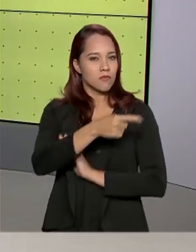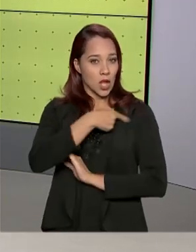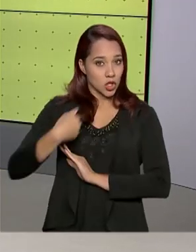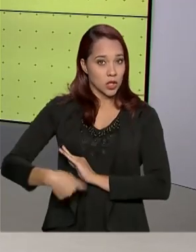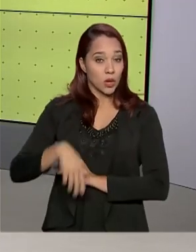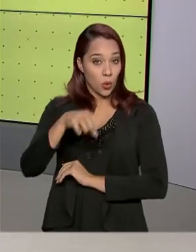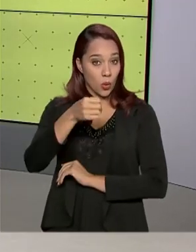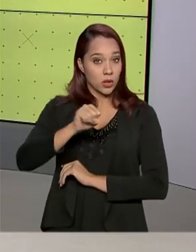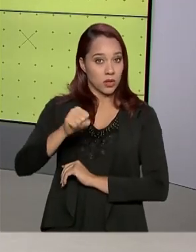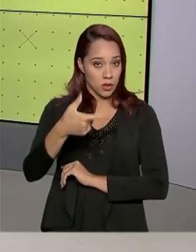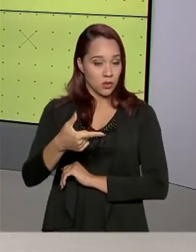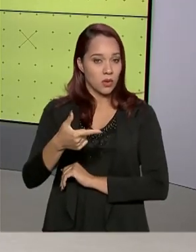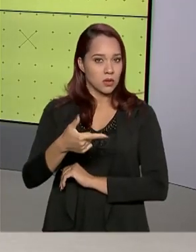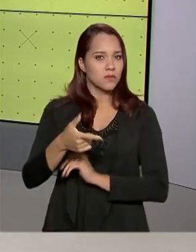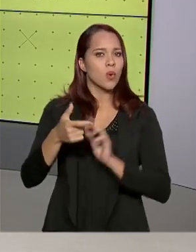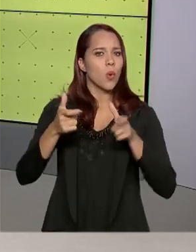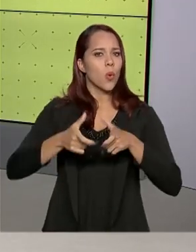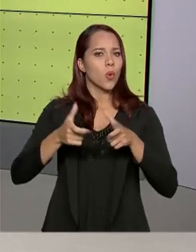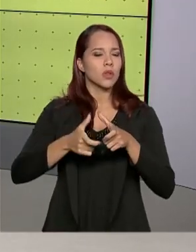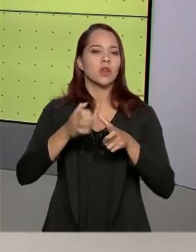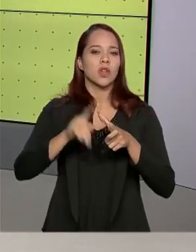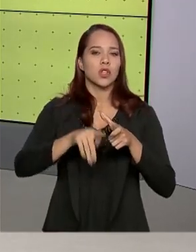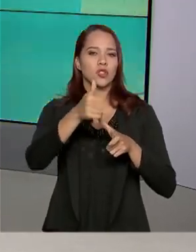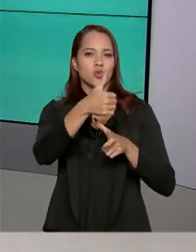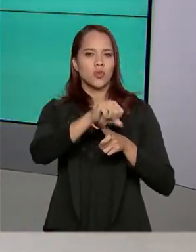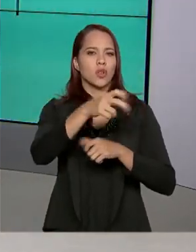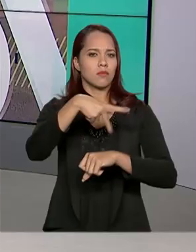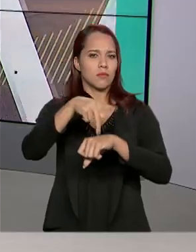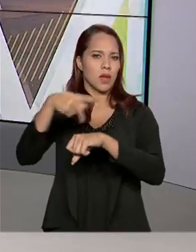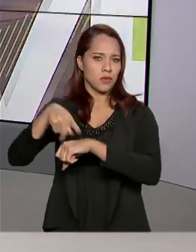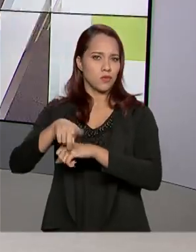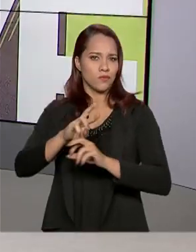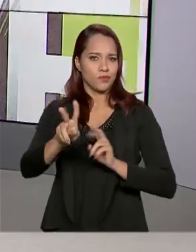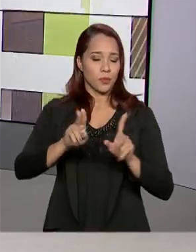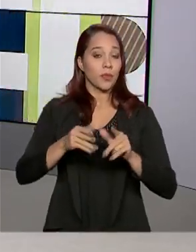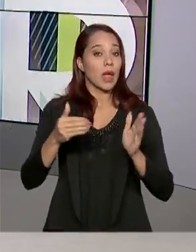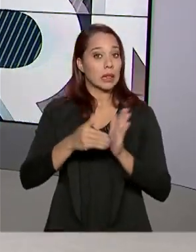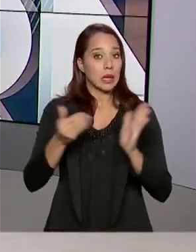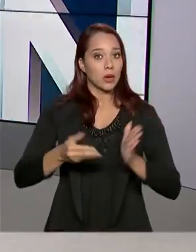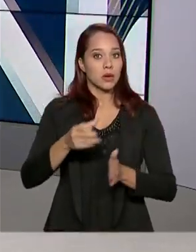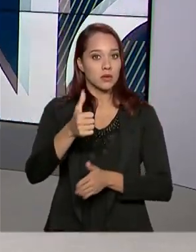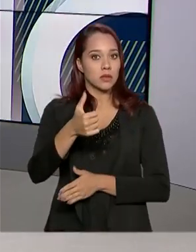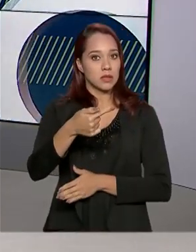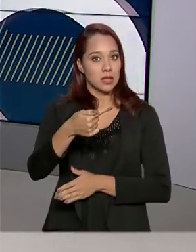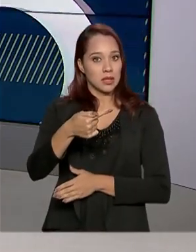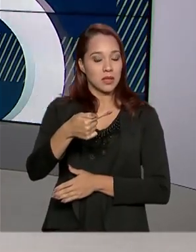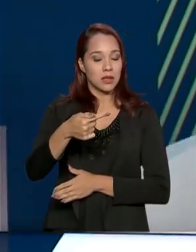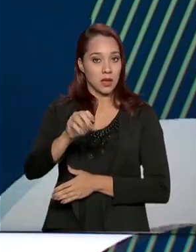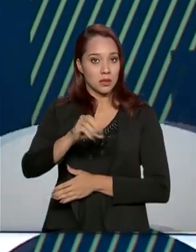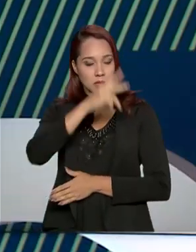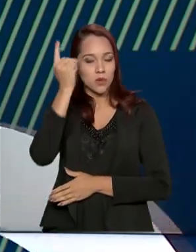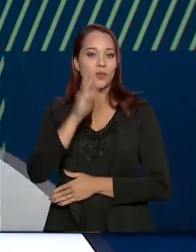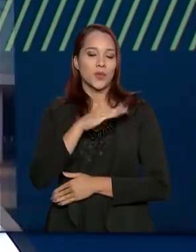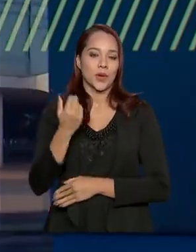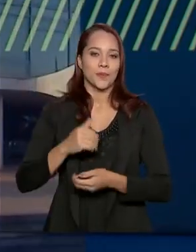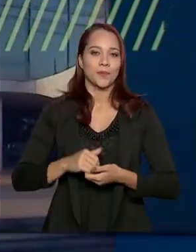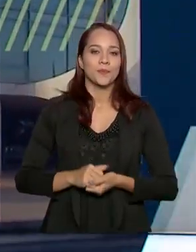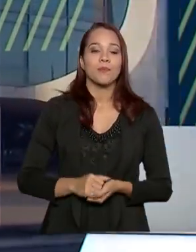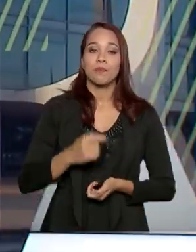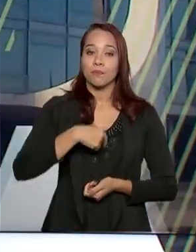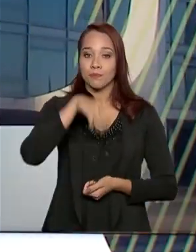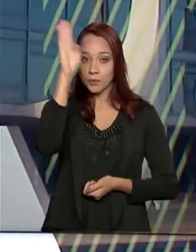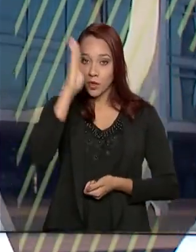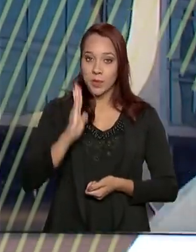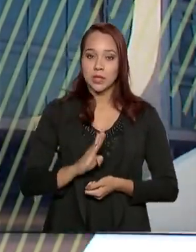casos foram notificados em outros 18 países. Até agora, 170 pessoas morreram. No Brasil, o